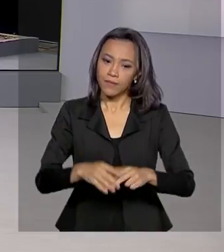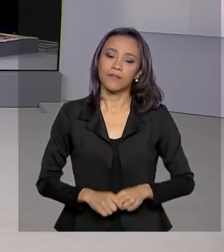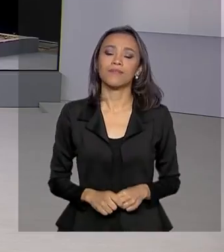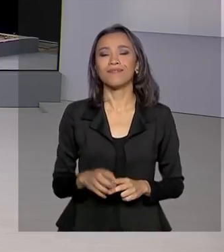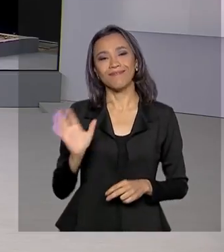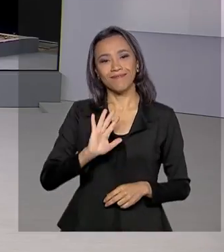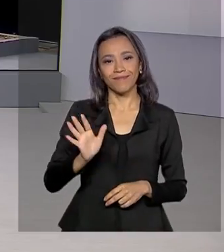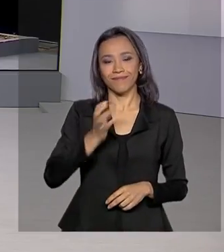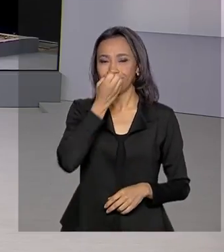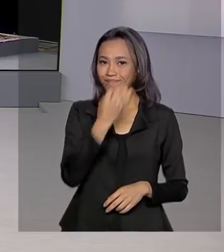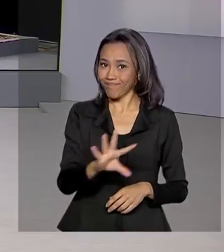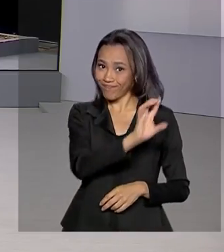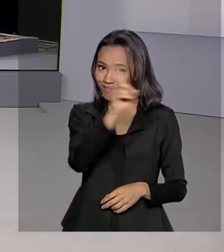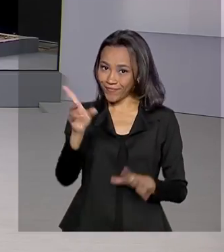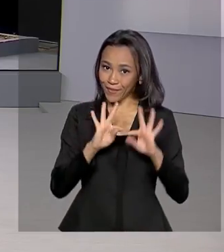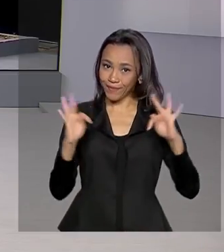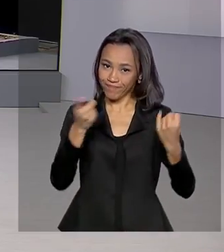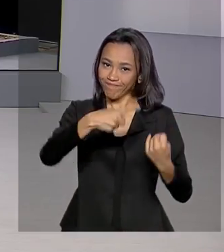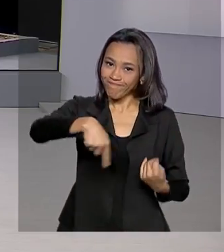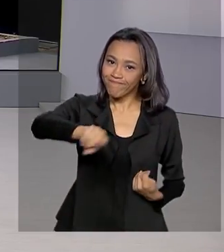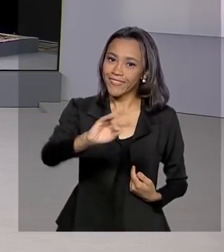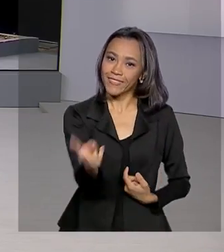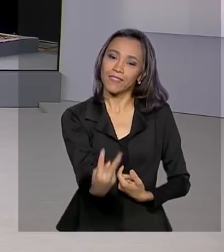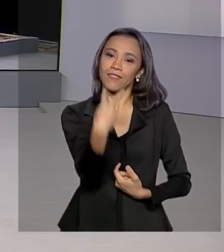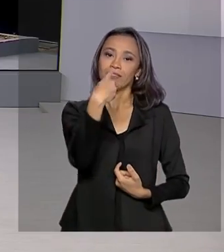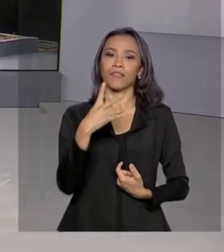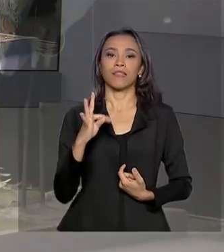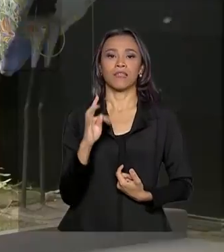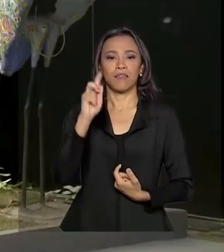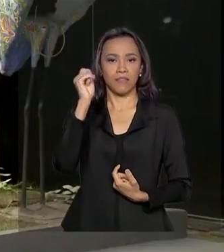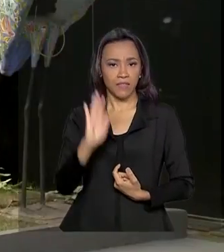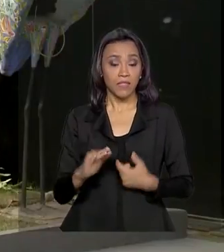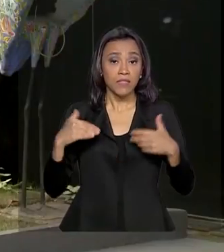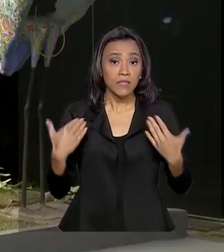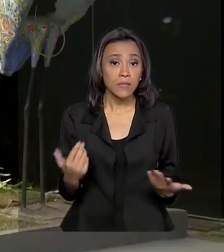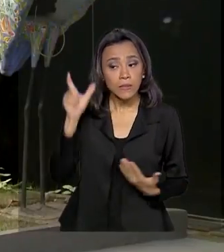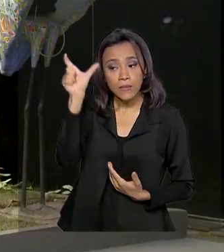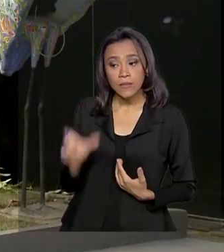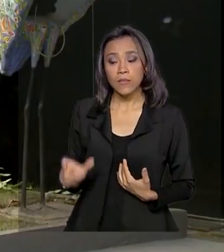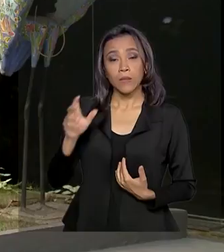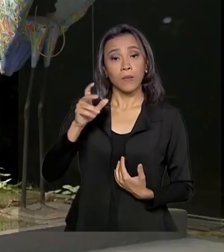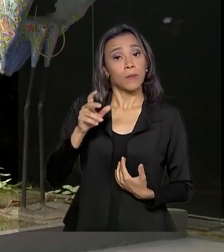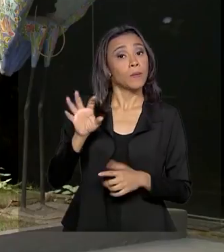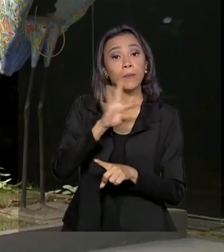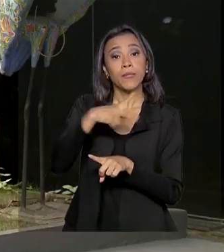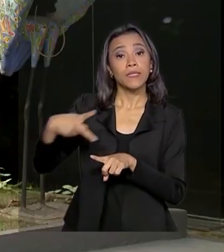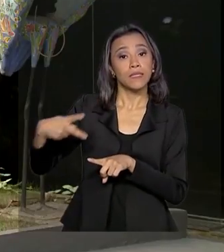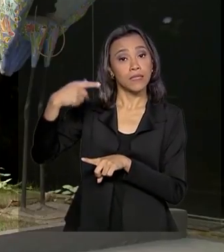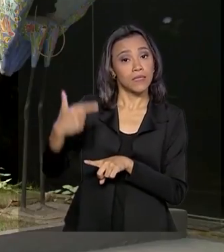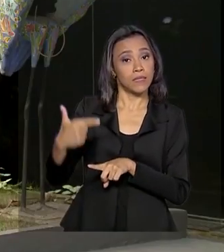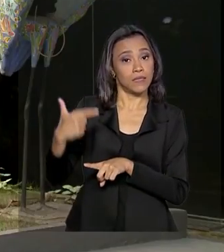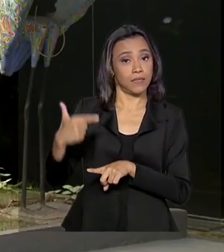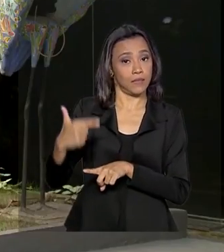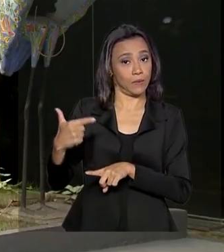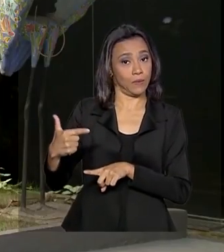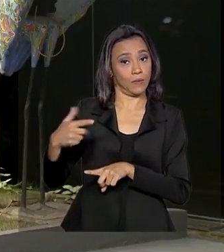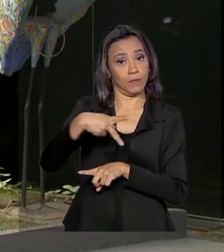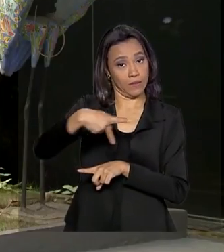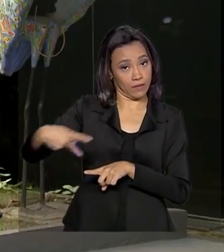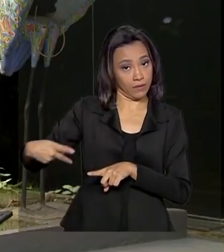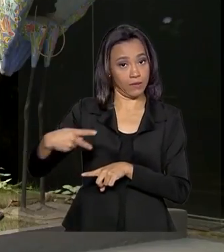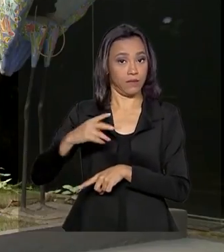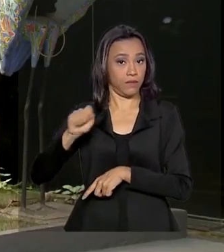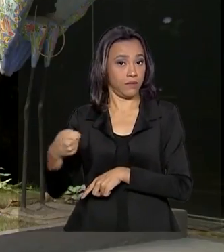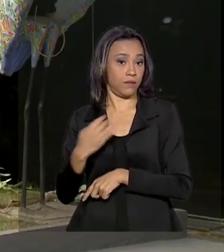Olá Renata, bom dia. Bom dia a todos que nos acompanham aqui na TV Brasil. O presidente da República em exercício Hamilton Mourão tem daqui a pouquinho uma